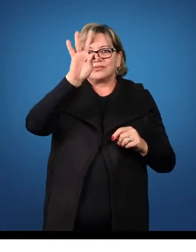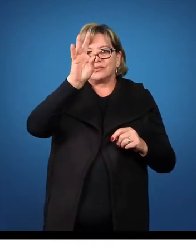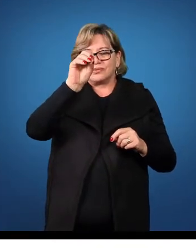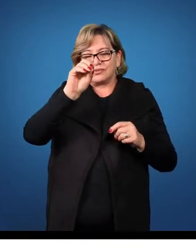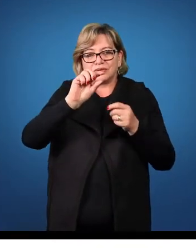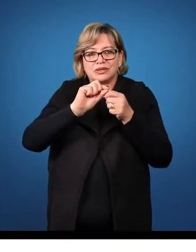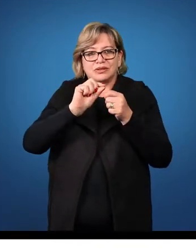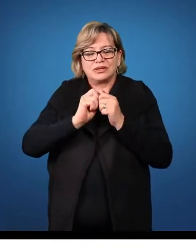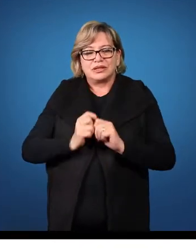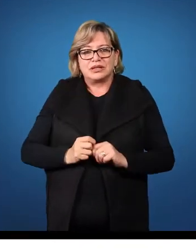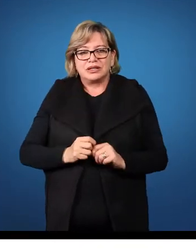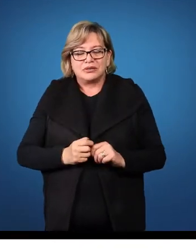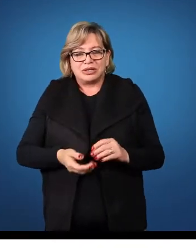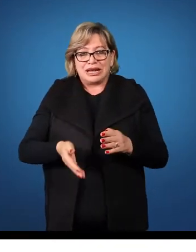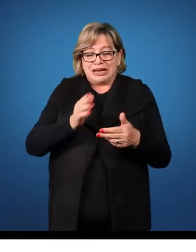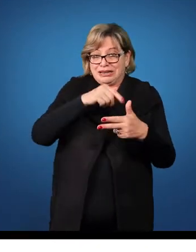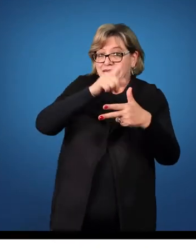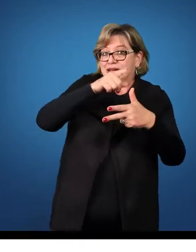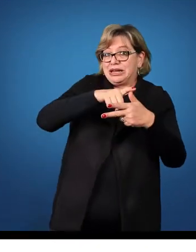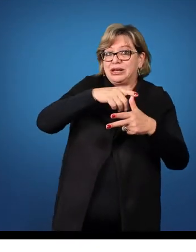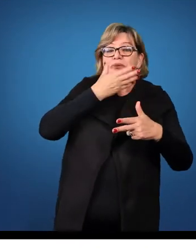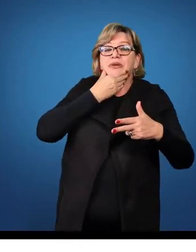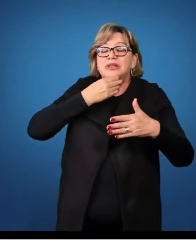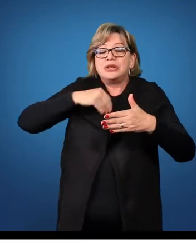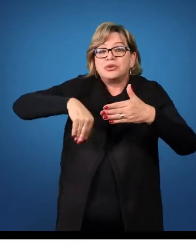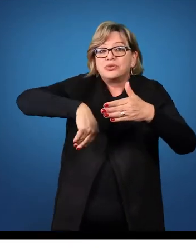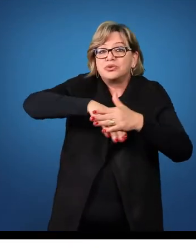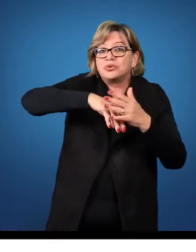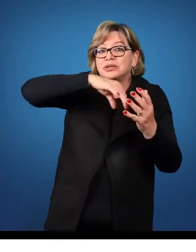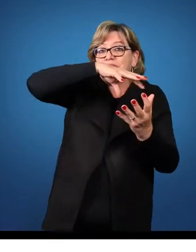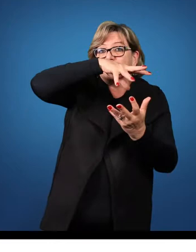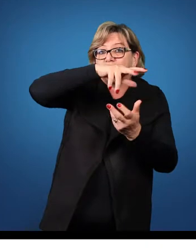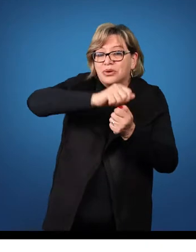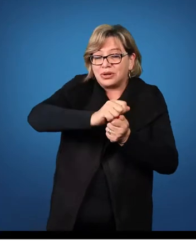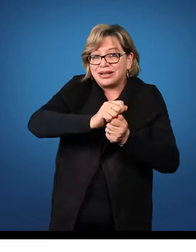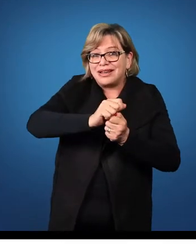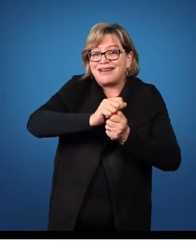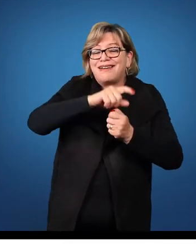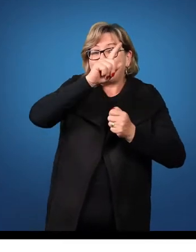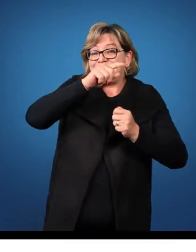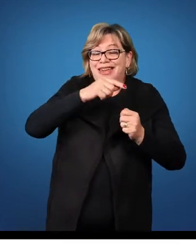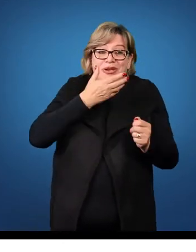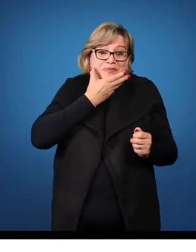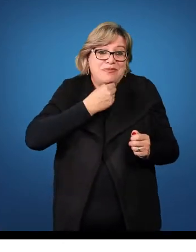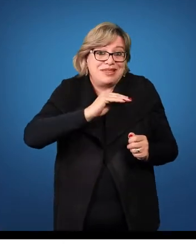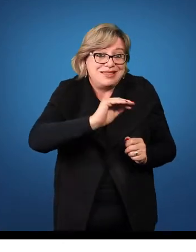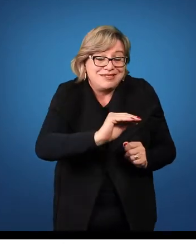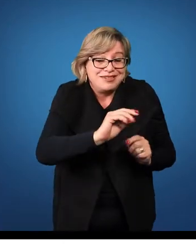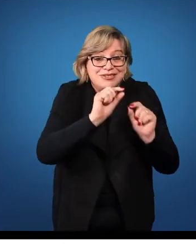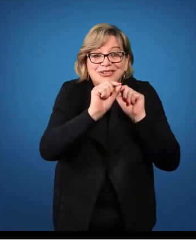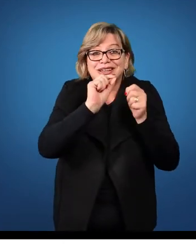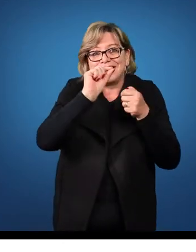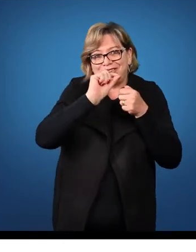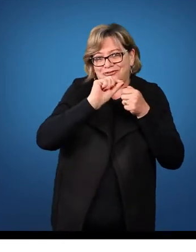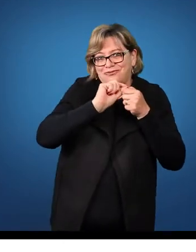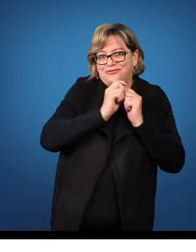dizer o menino chutou a bola, eu chamo atenção para a questão menino, para o autor, ao dizer a